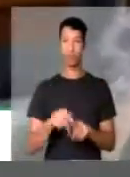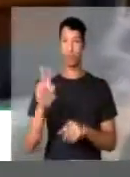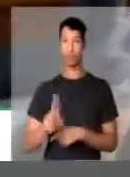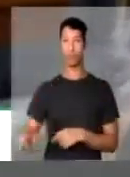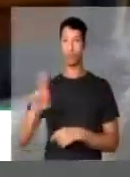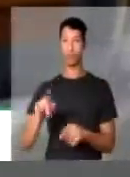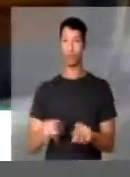usuários.